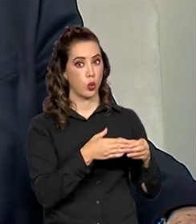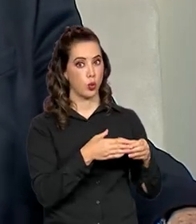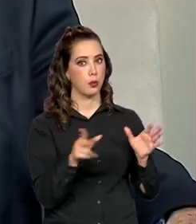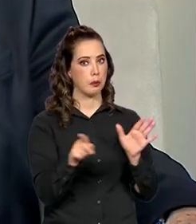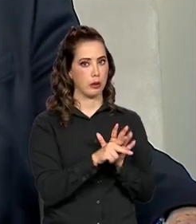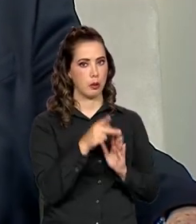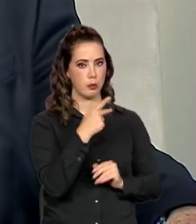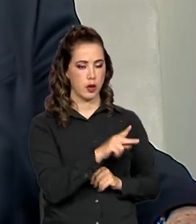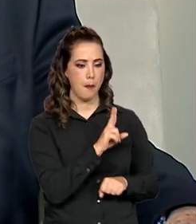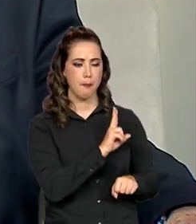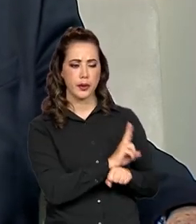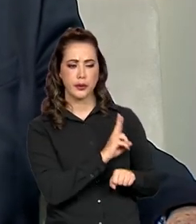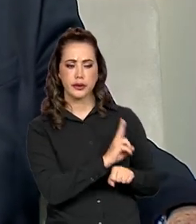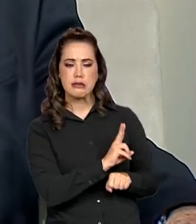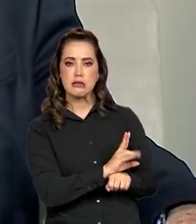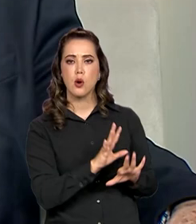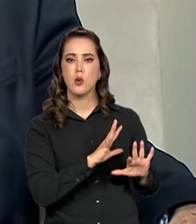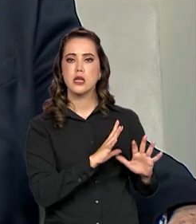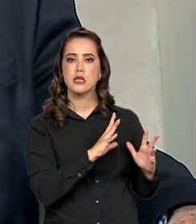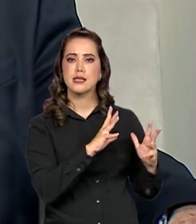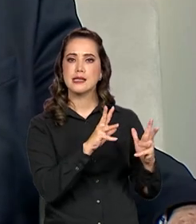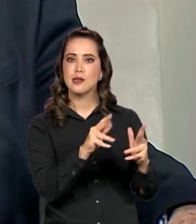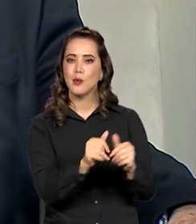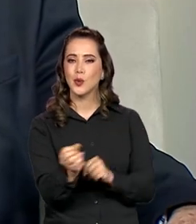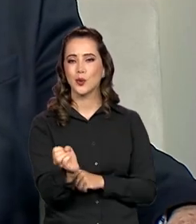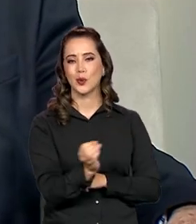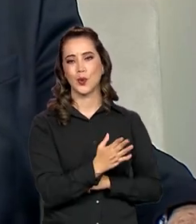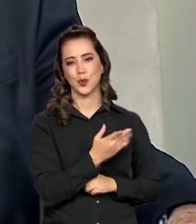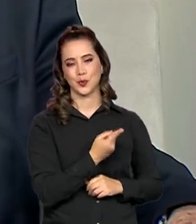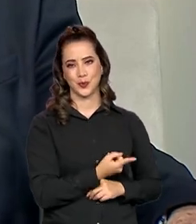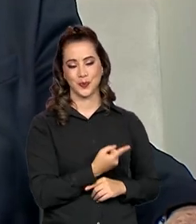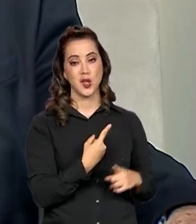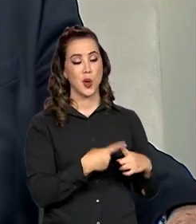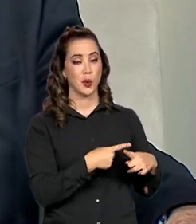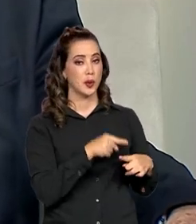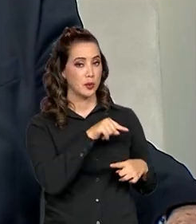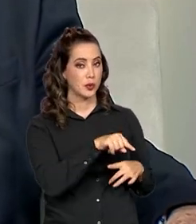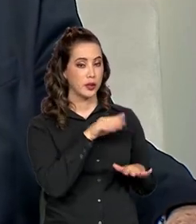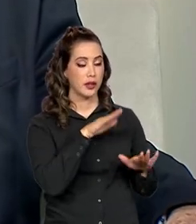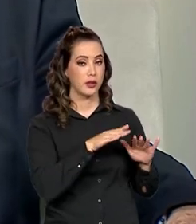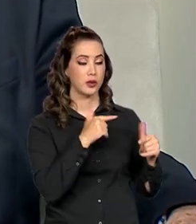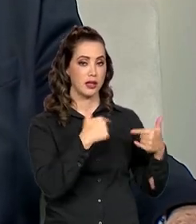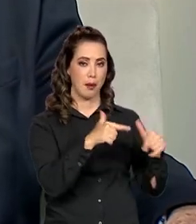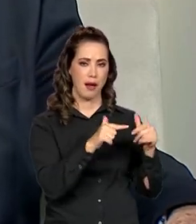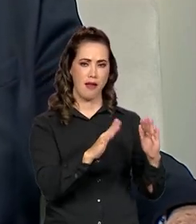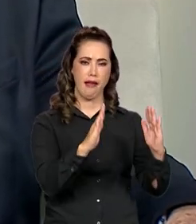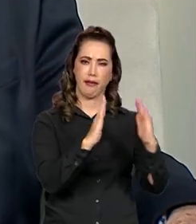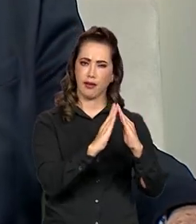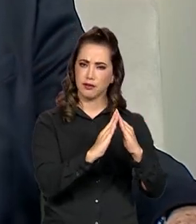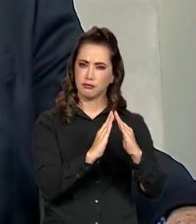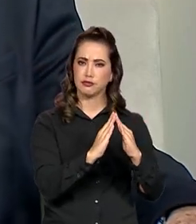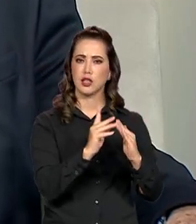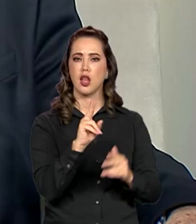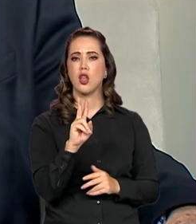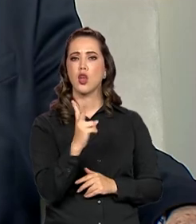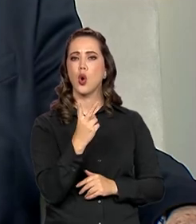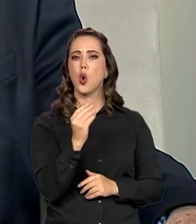a proteção a esse mundo novo do trabalho. Porque o trabalho remoto, o trabalho home office,